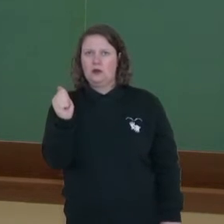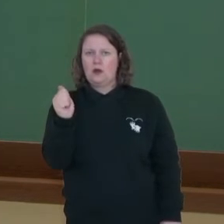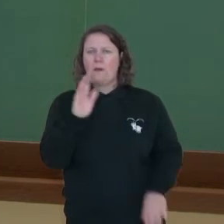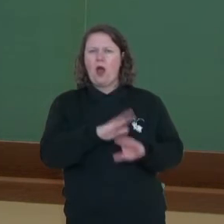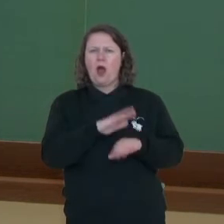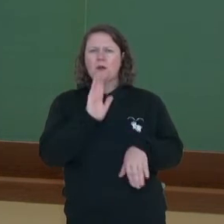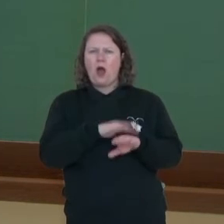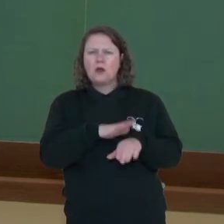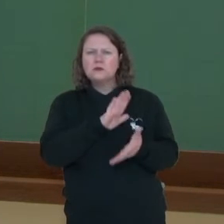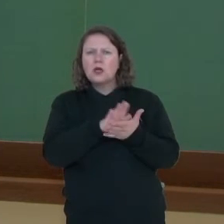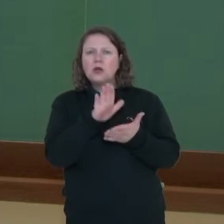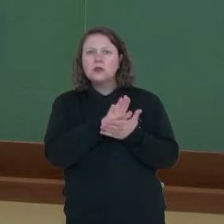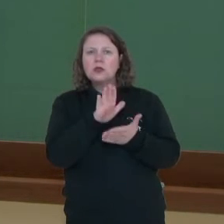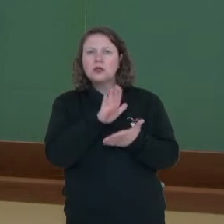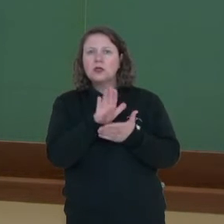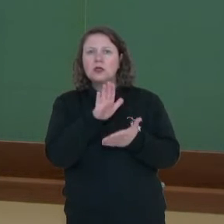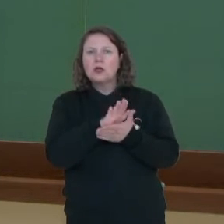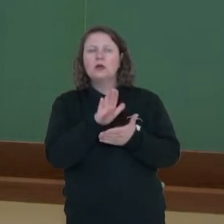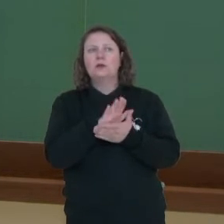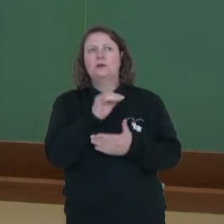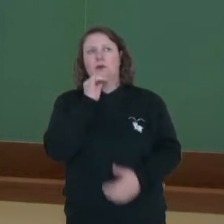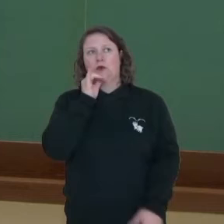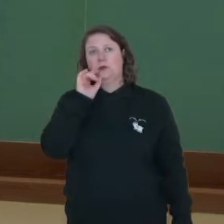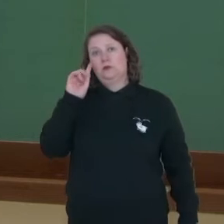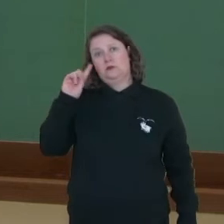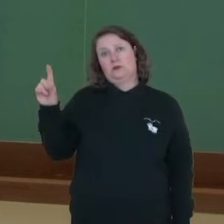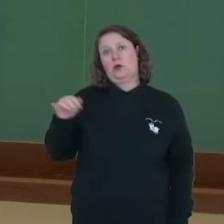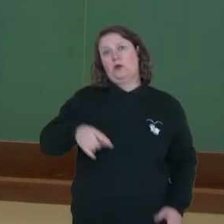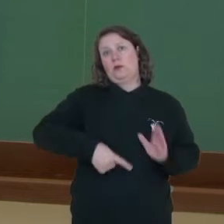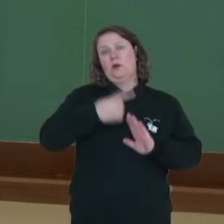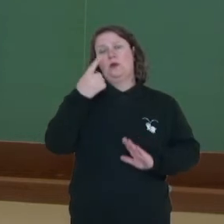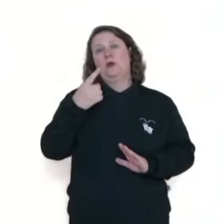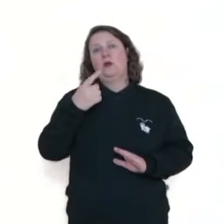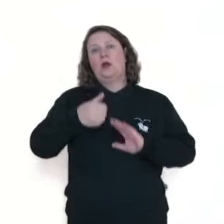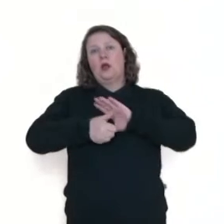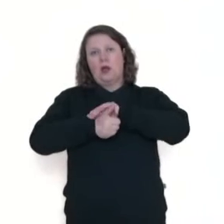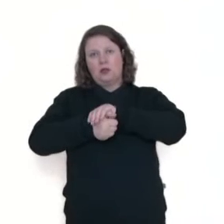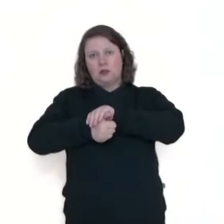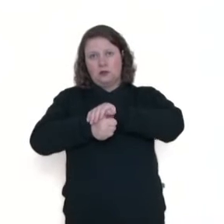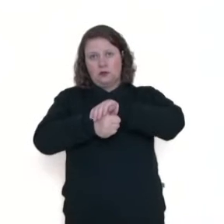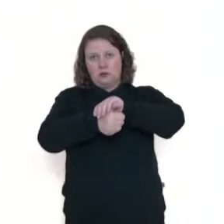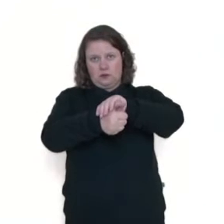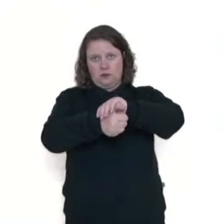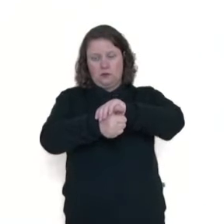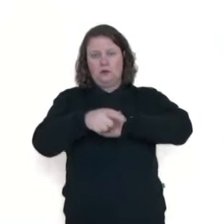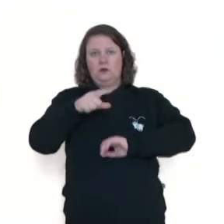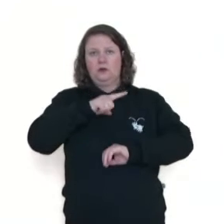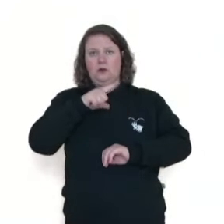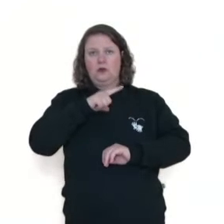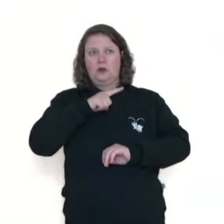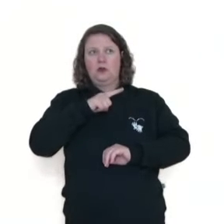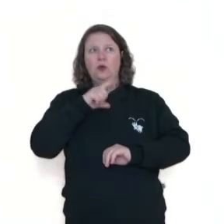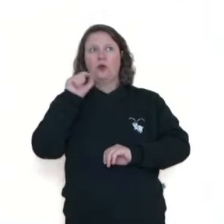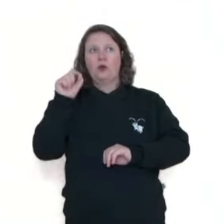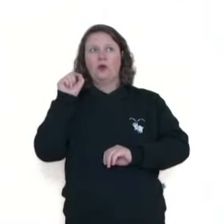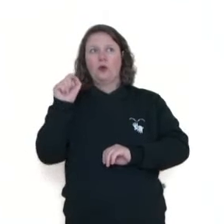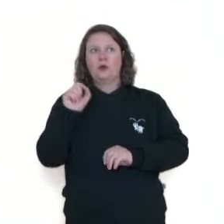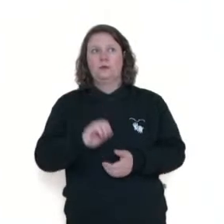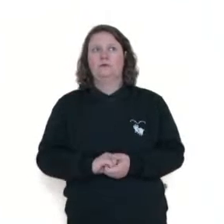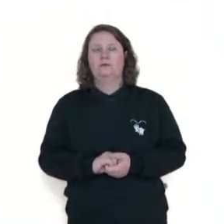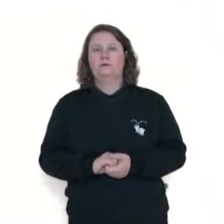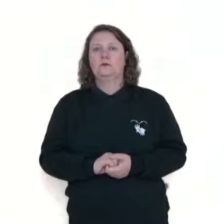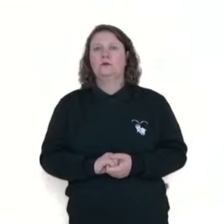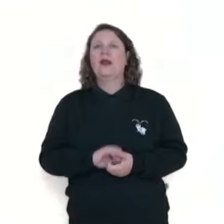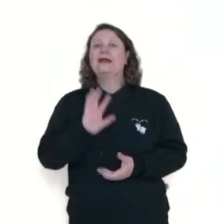energia eu gasto. Então, observem aqui, nesse primeiro exemplo das tartaruguinhas. Eu tenho uma fecundação interna. Para a fecundação